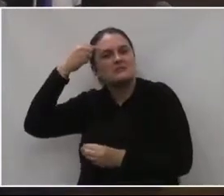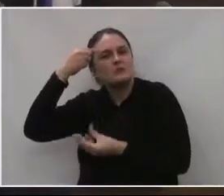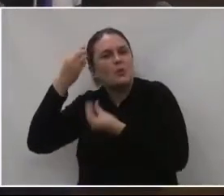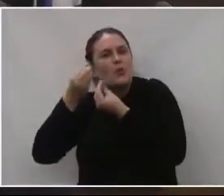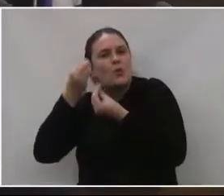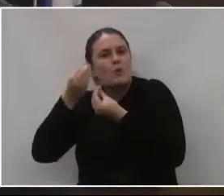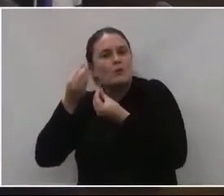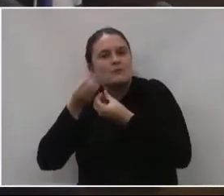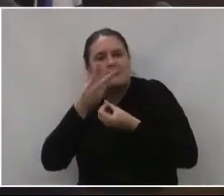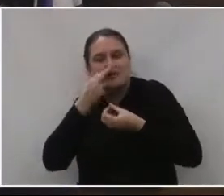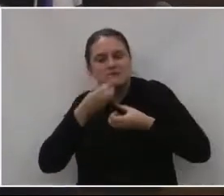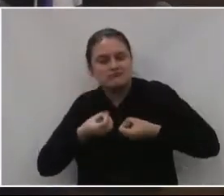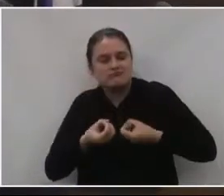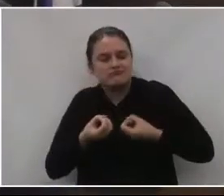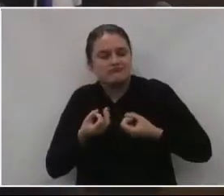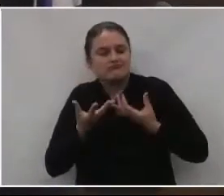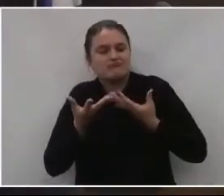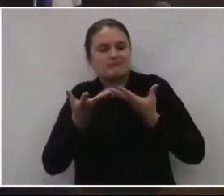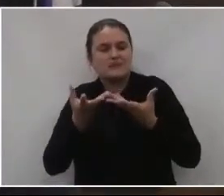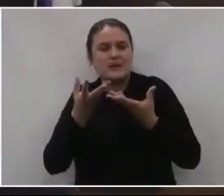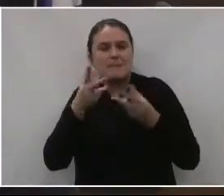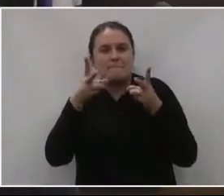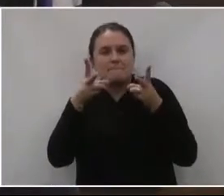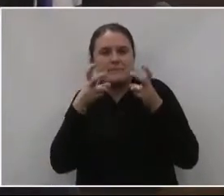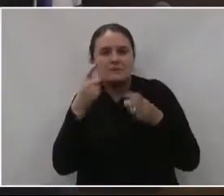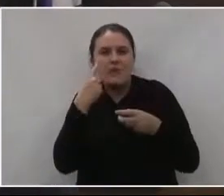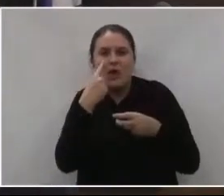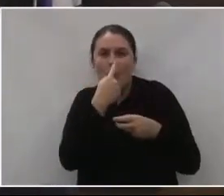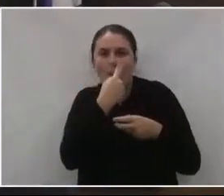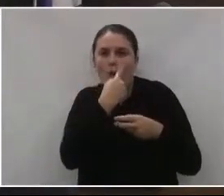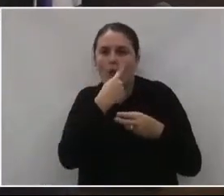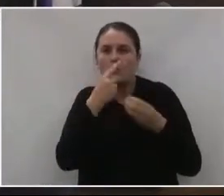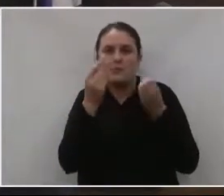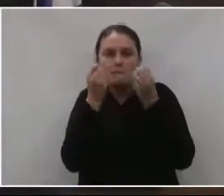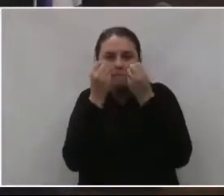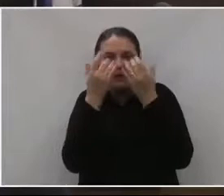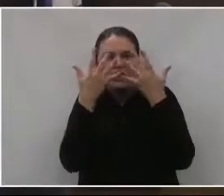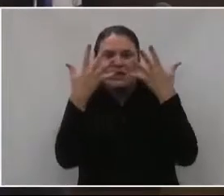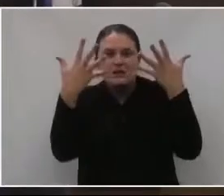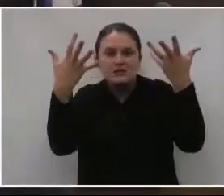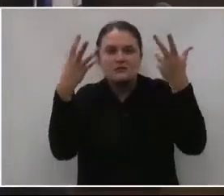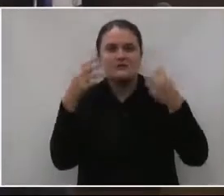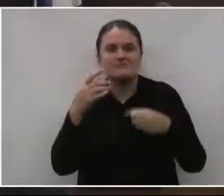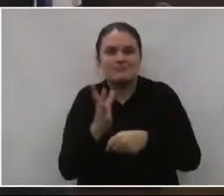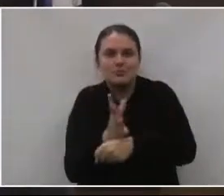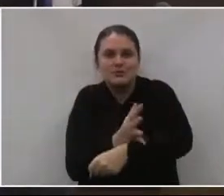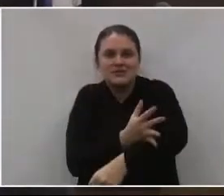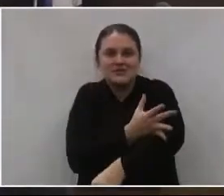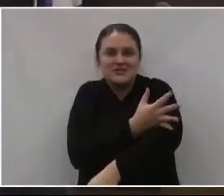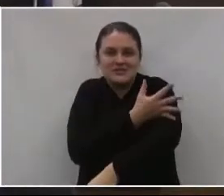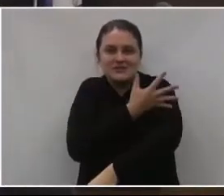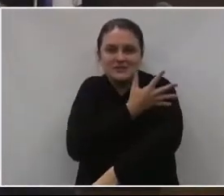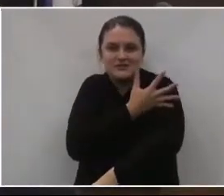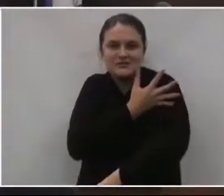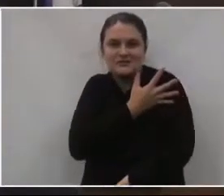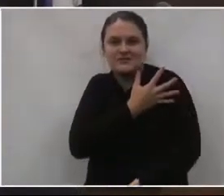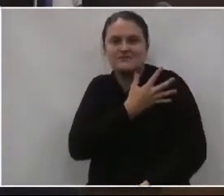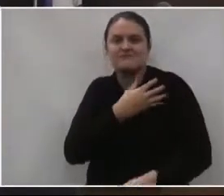você via nos olhos dessas pessoas, com os olhos